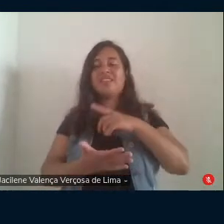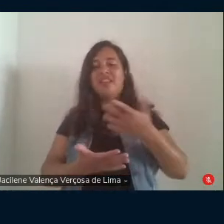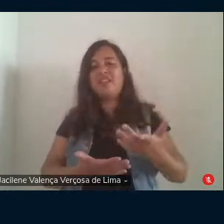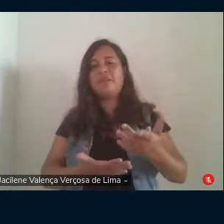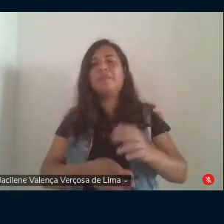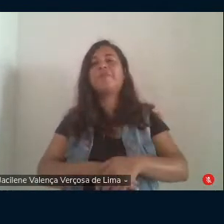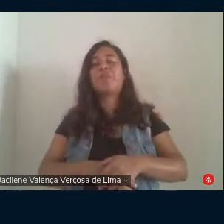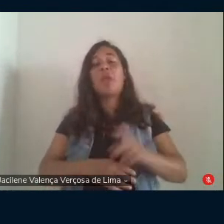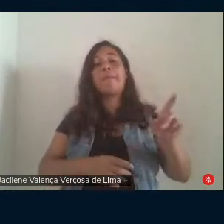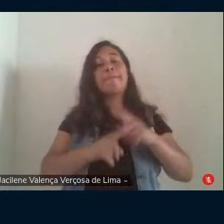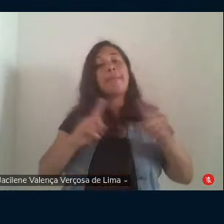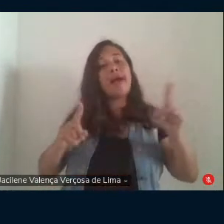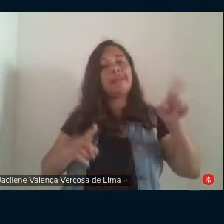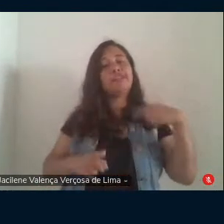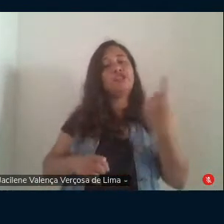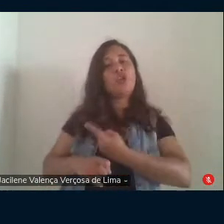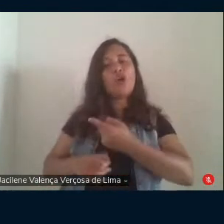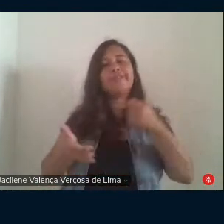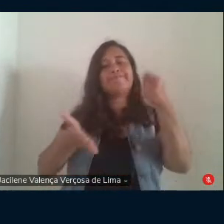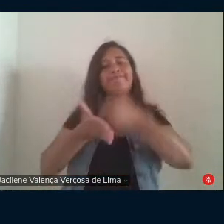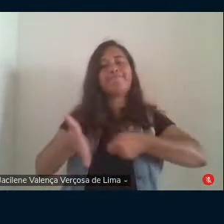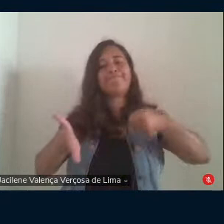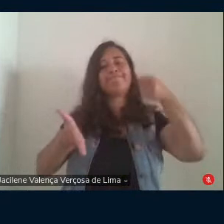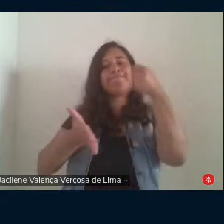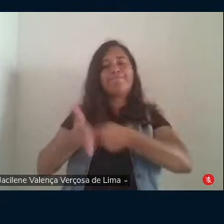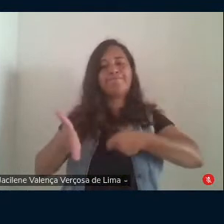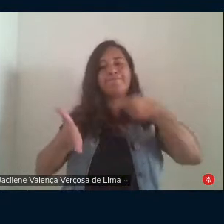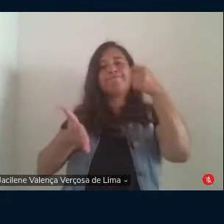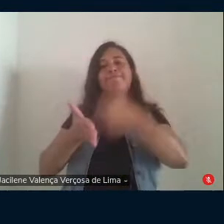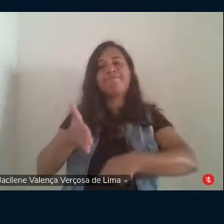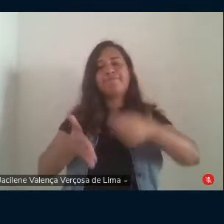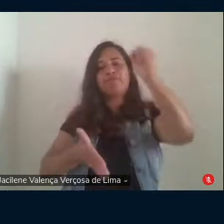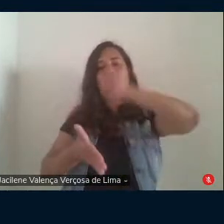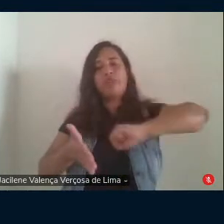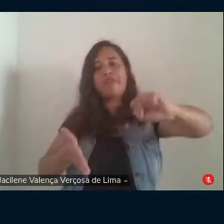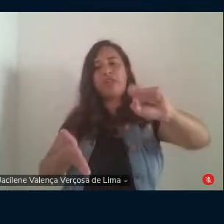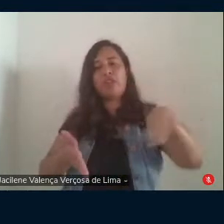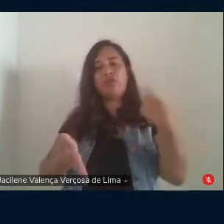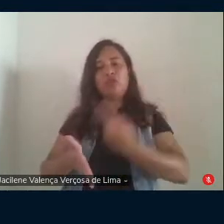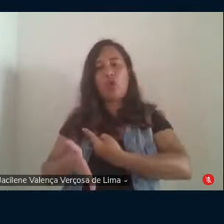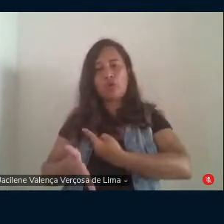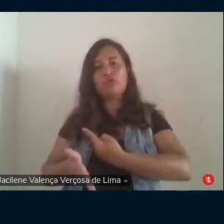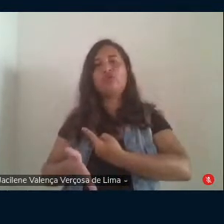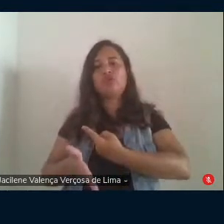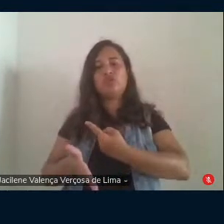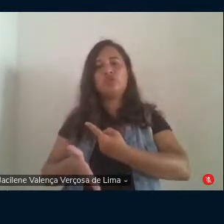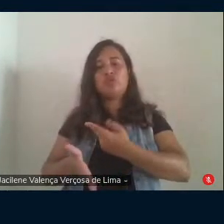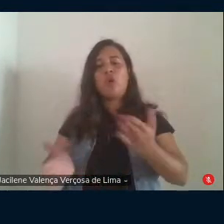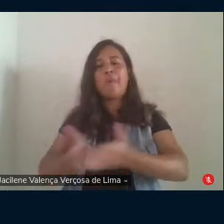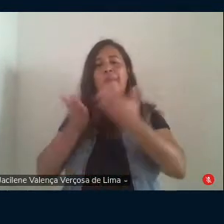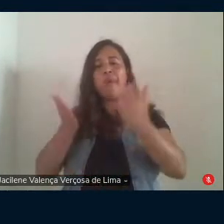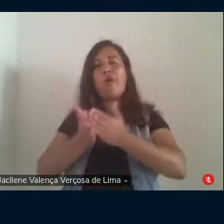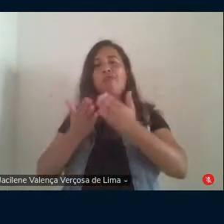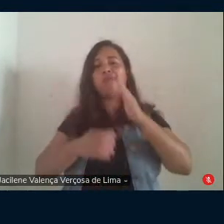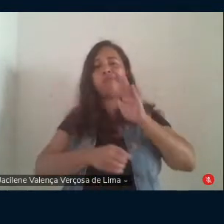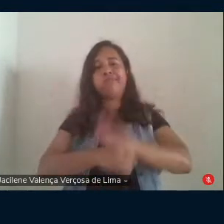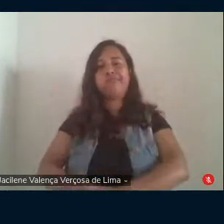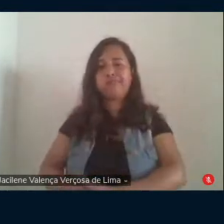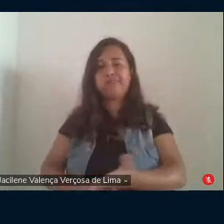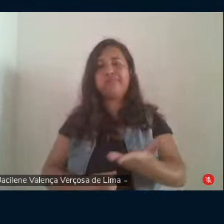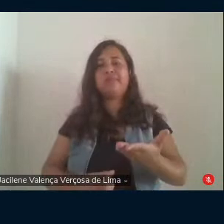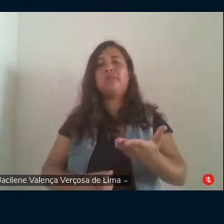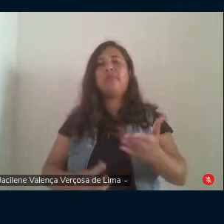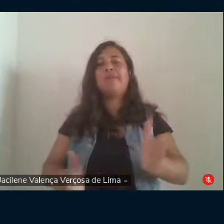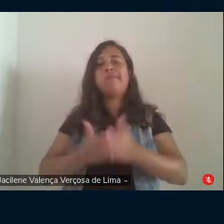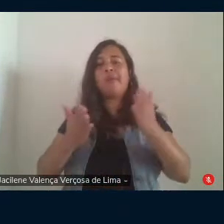nós insistimos em resistir em nos defender nós os povos oprimidos os esfarrapados do mundo